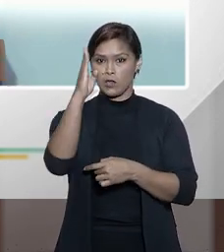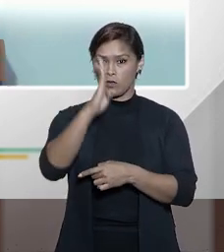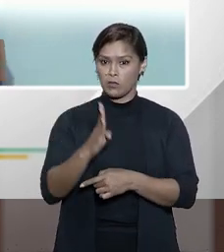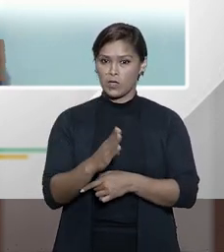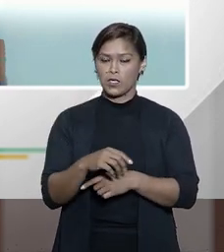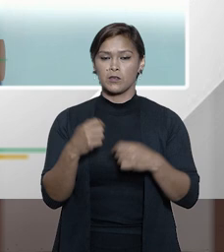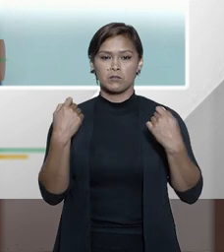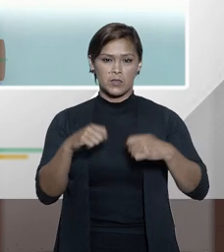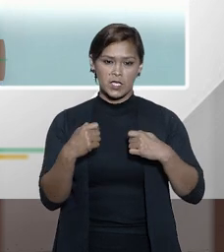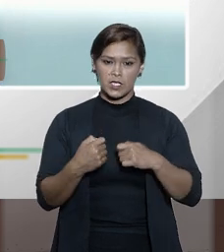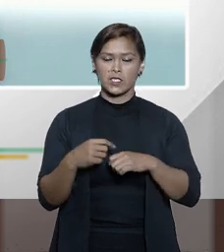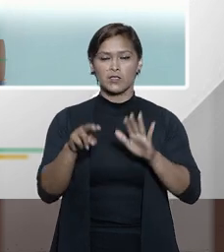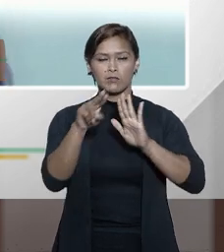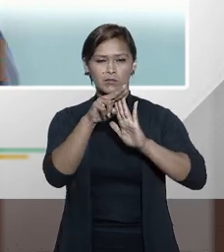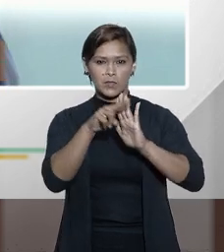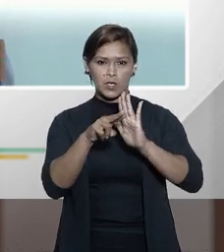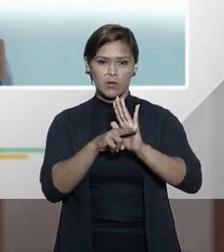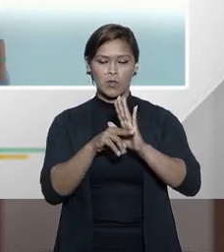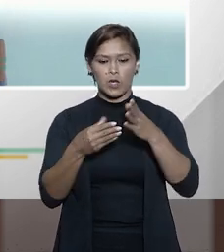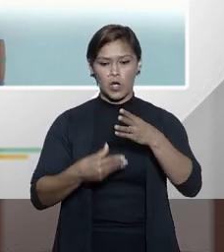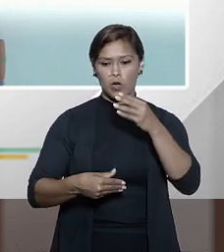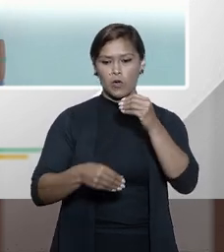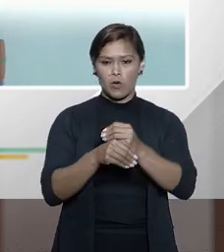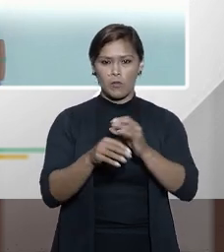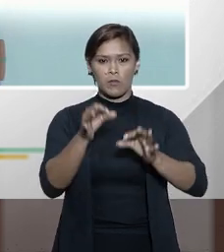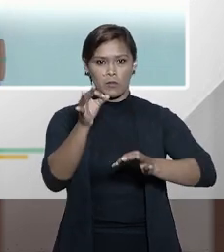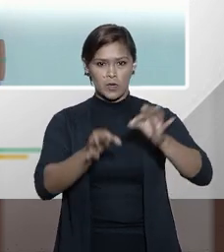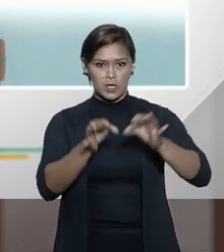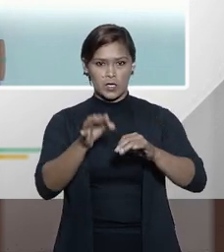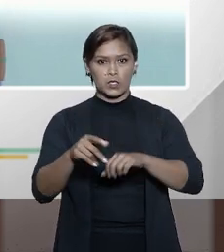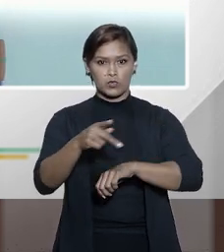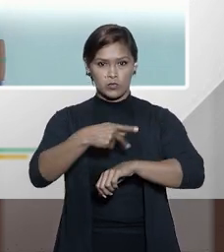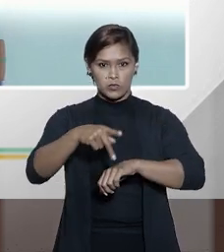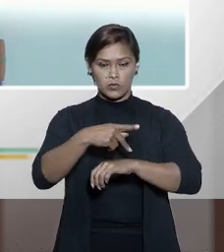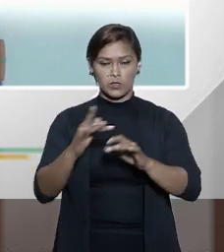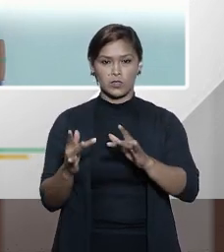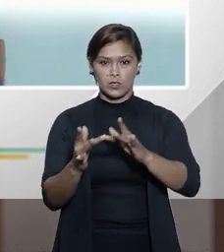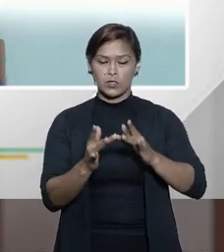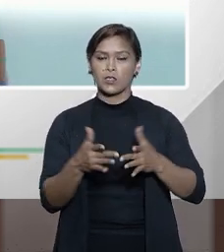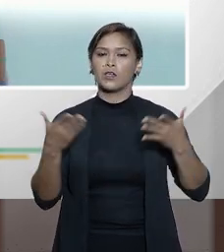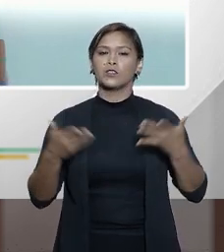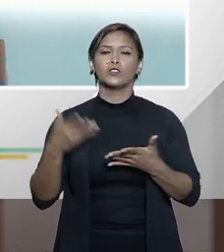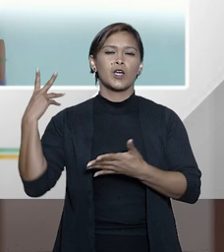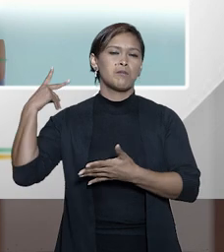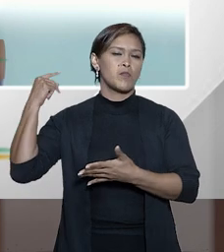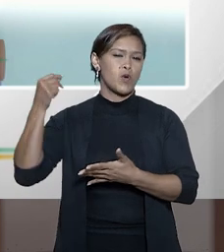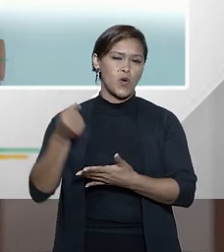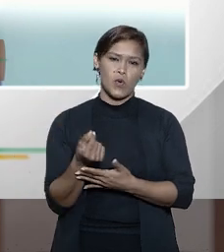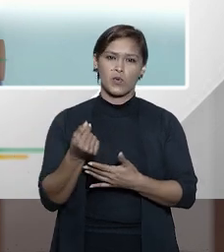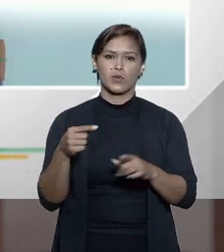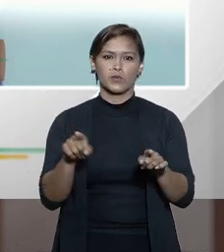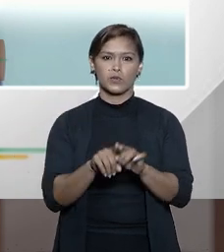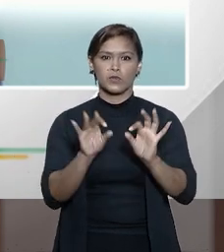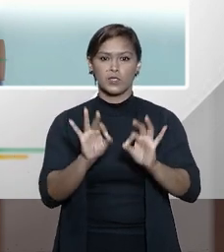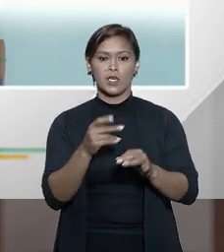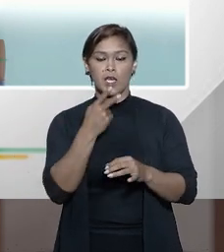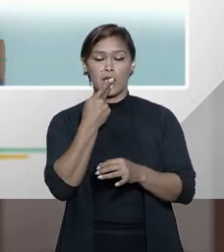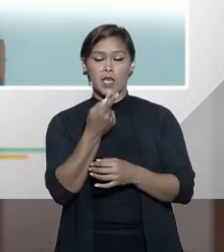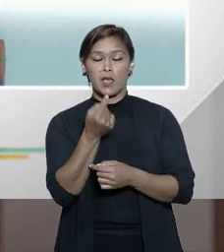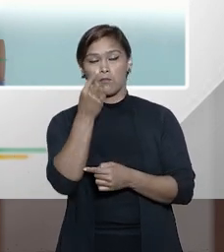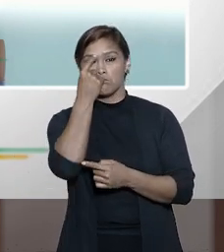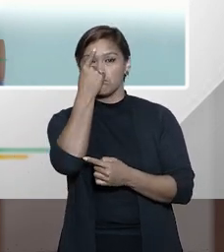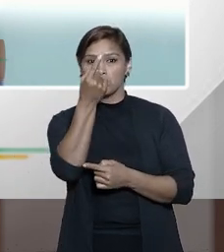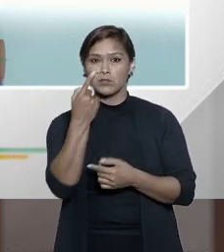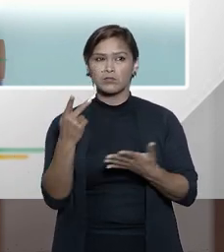Brasil carece de uma normativa de cooperação jurídica internacional já há muito tempo. Eu